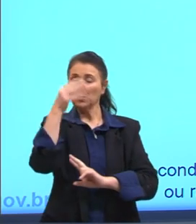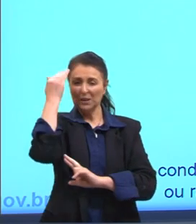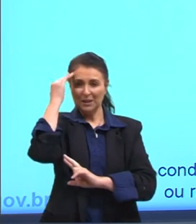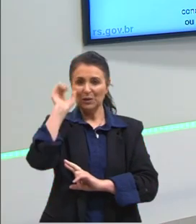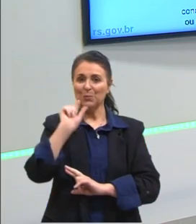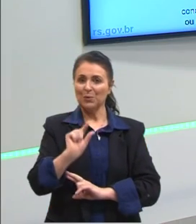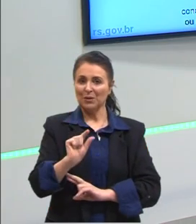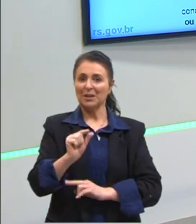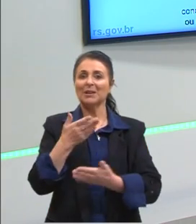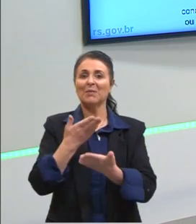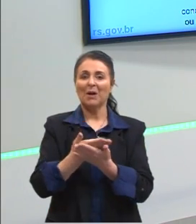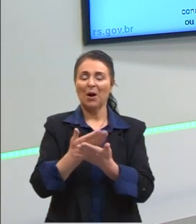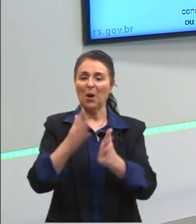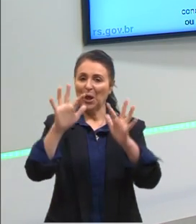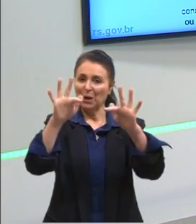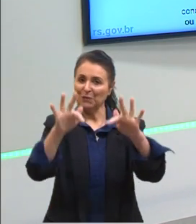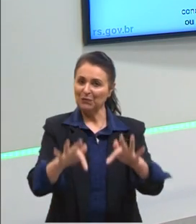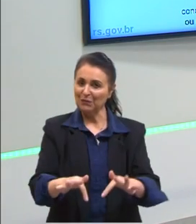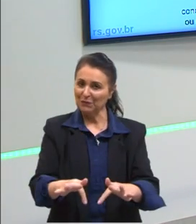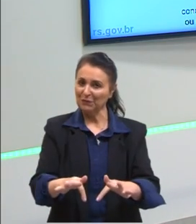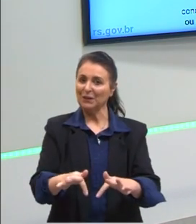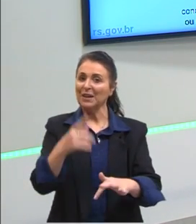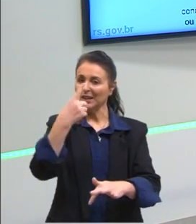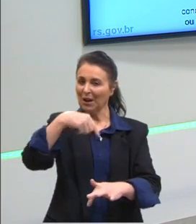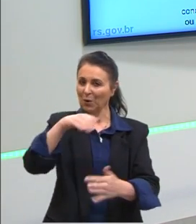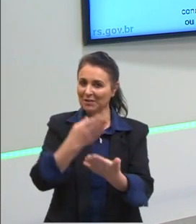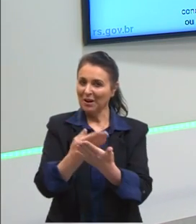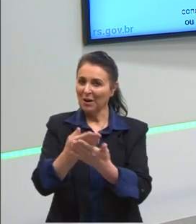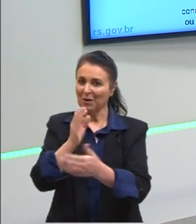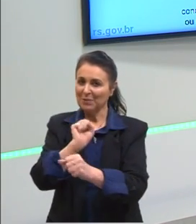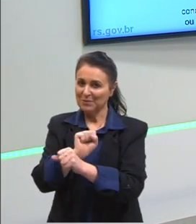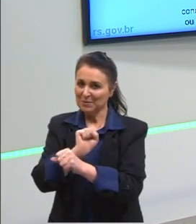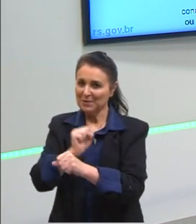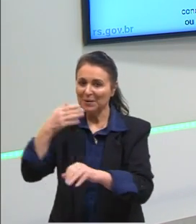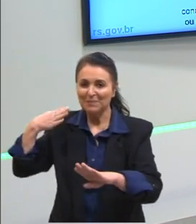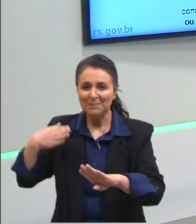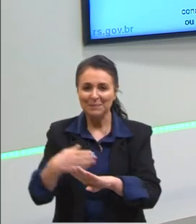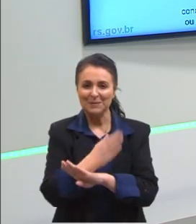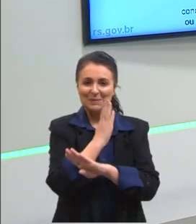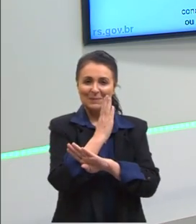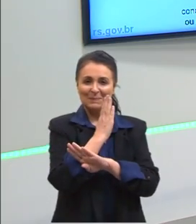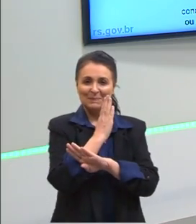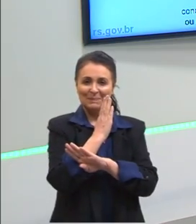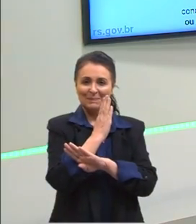Por hoje, a gente fica por aqui. Espero vocês nas próximas aulas e partiu passar.